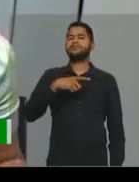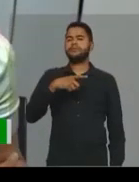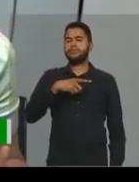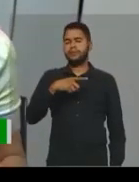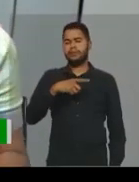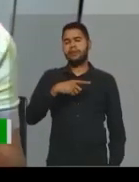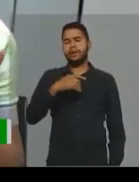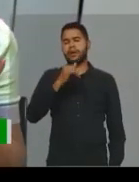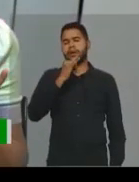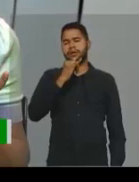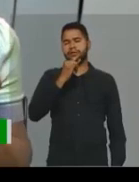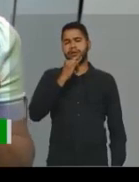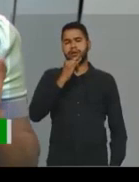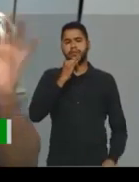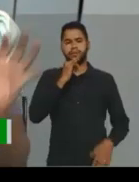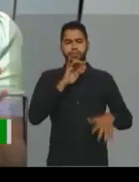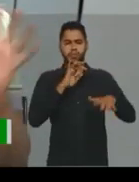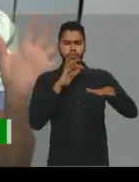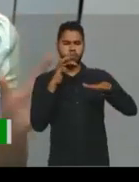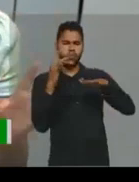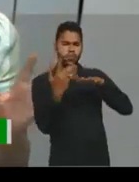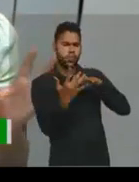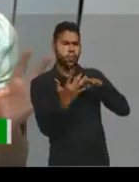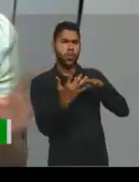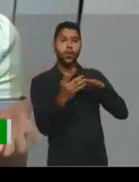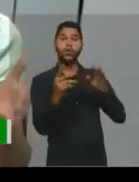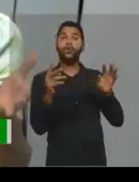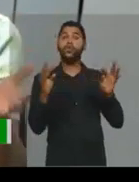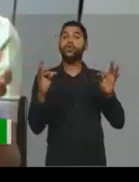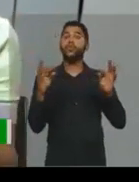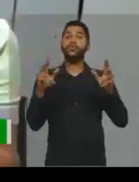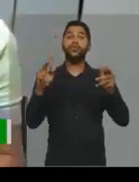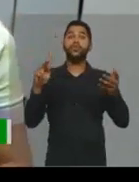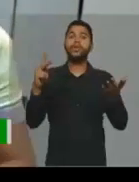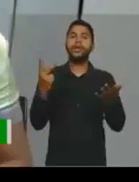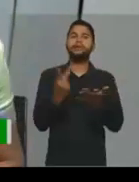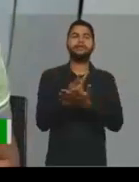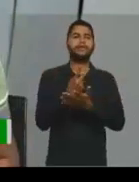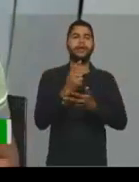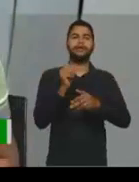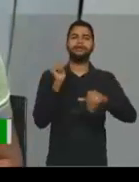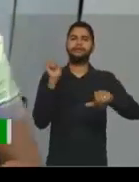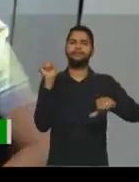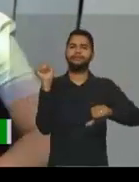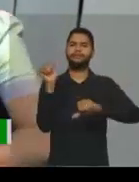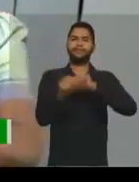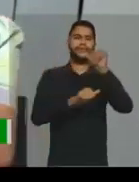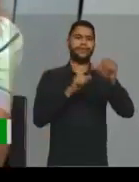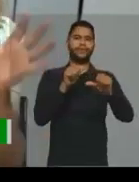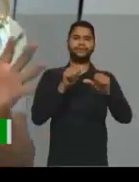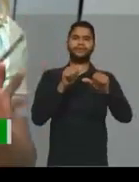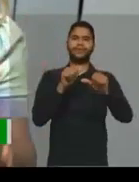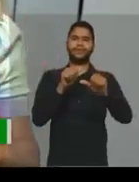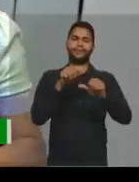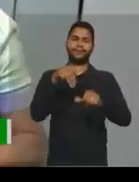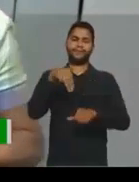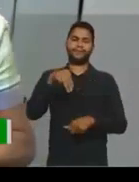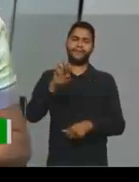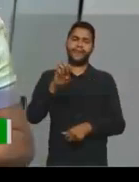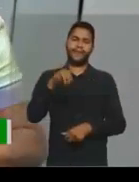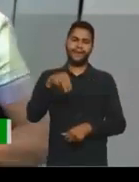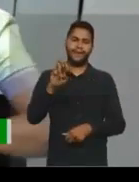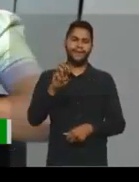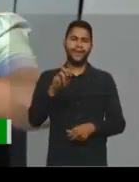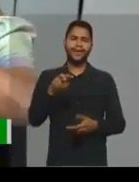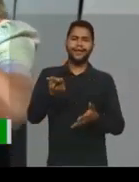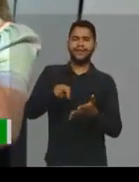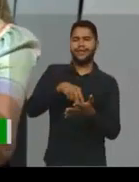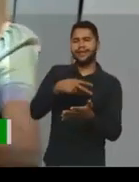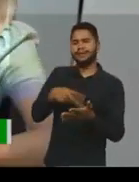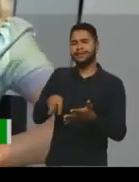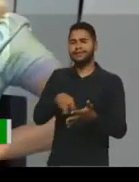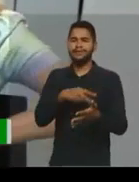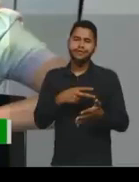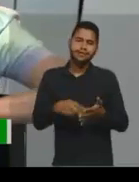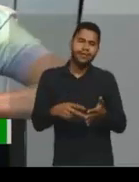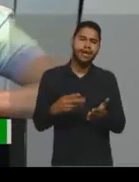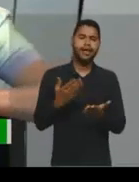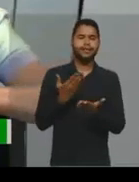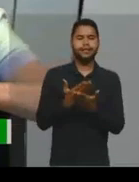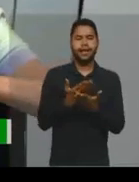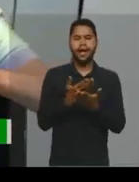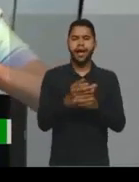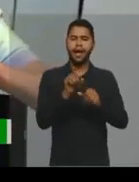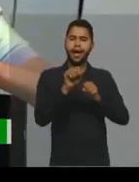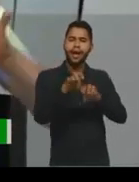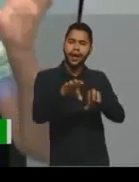sociais, hoje em dia, tudo que acontece, virou meme, não é isso, professora? Tudo, tá dançando, tá dando aula,